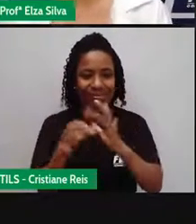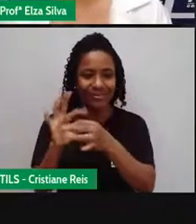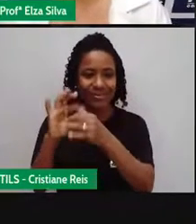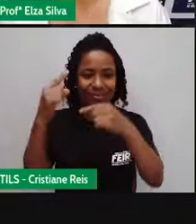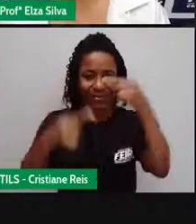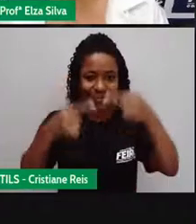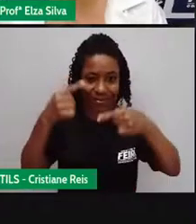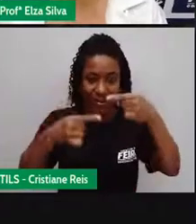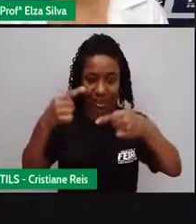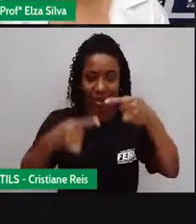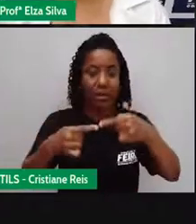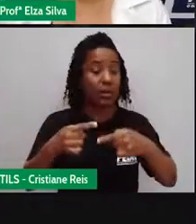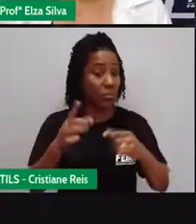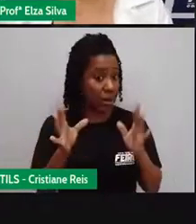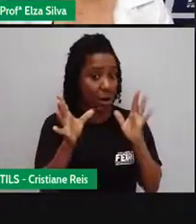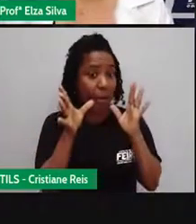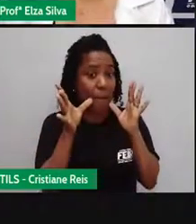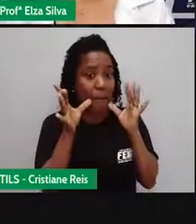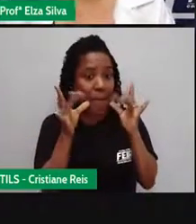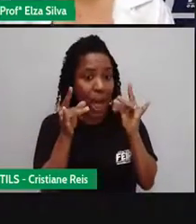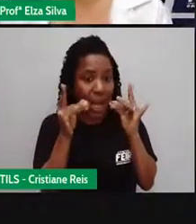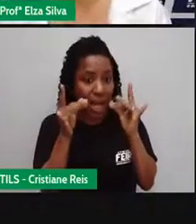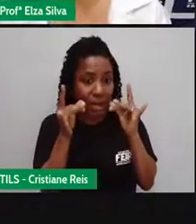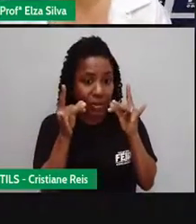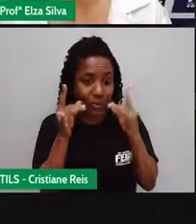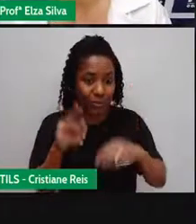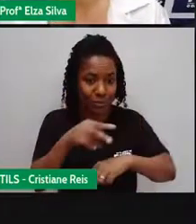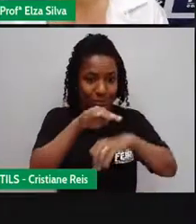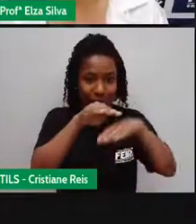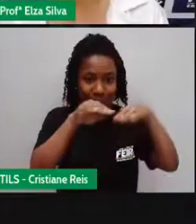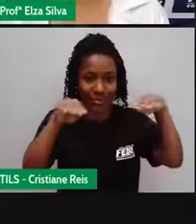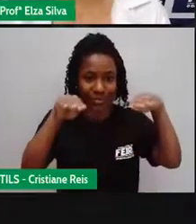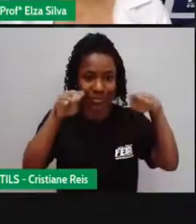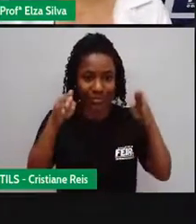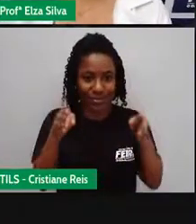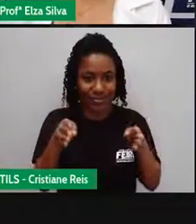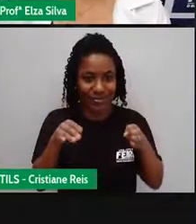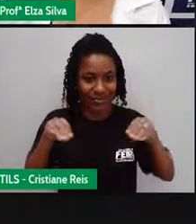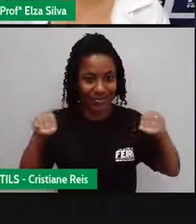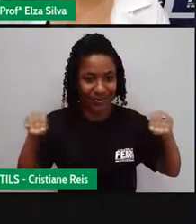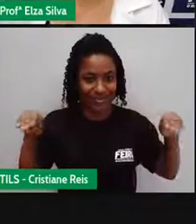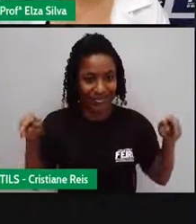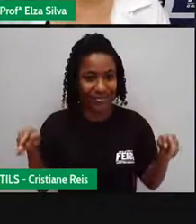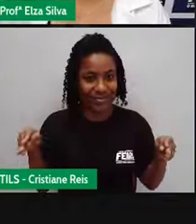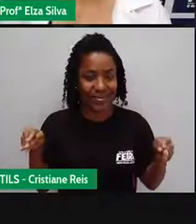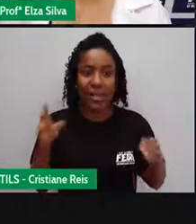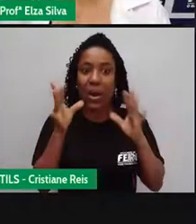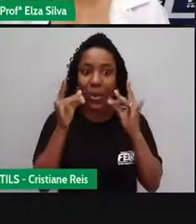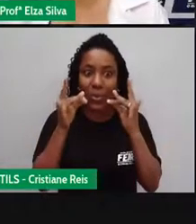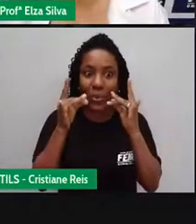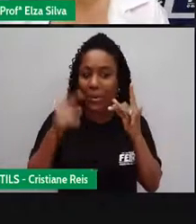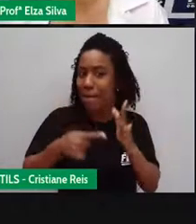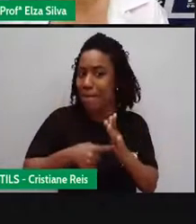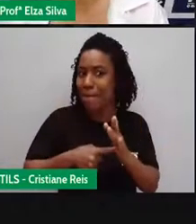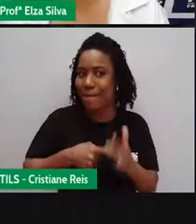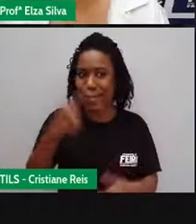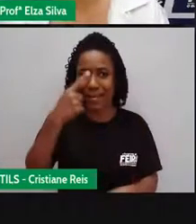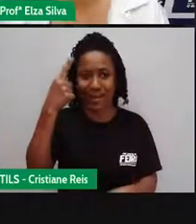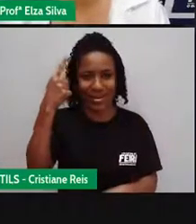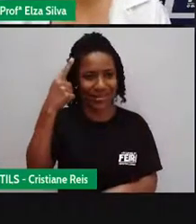plástico reciclado E será o primeiro do gênero Na história olímpica e paralímpica